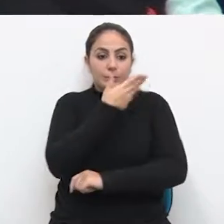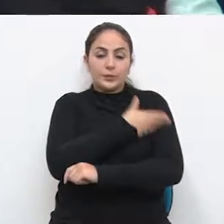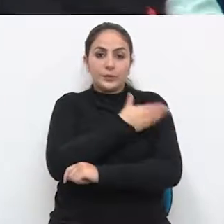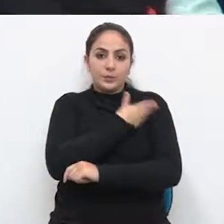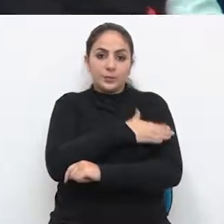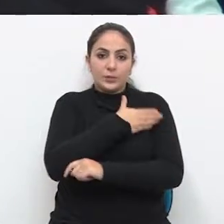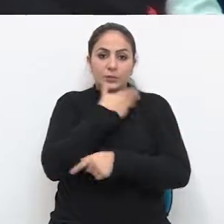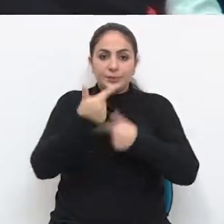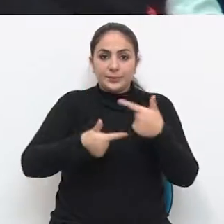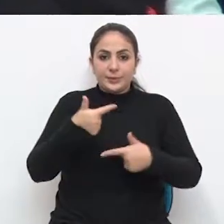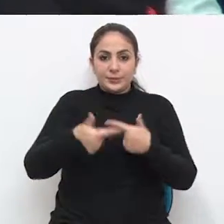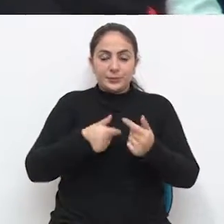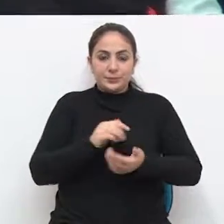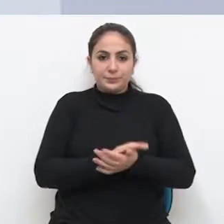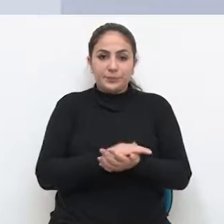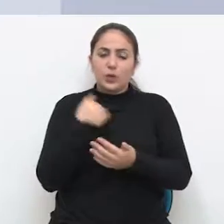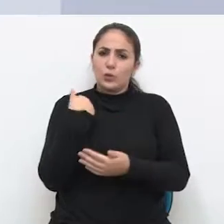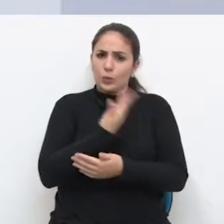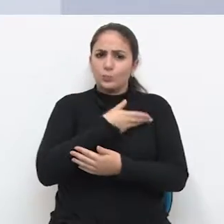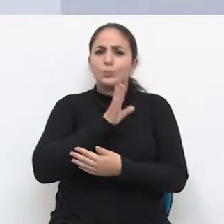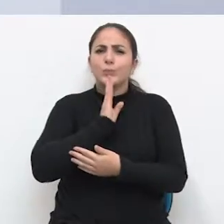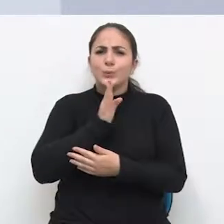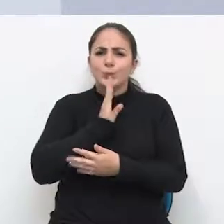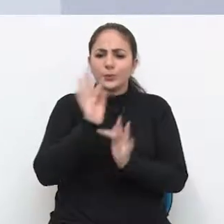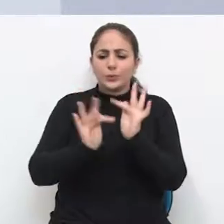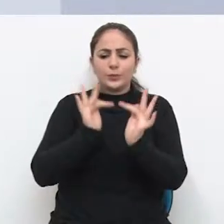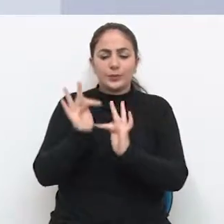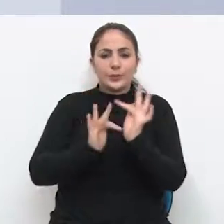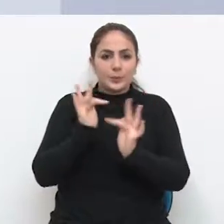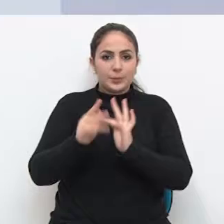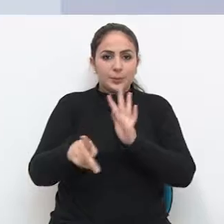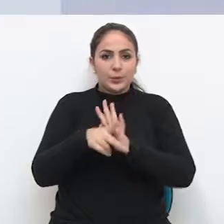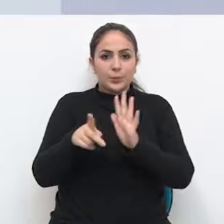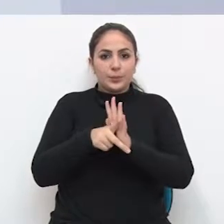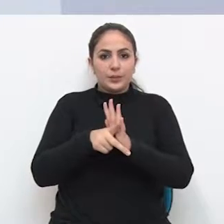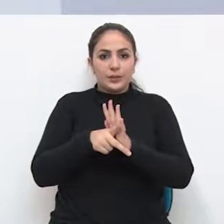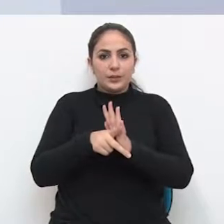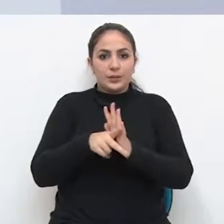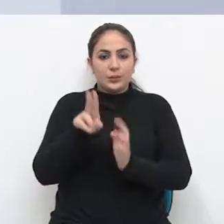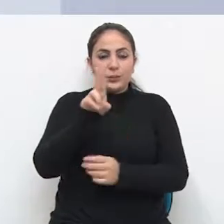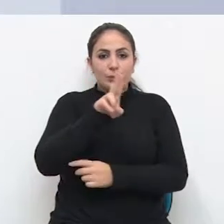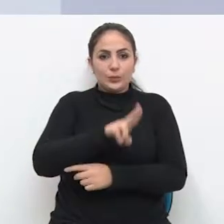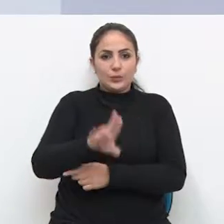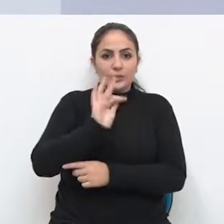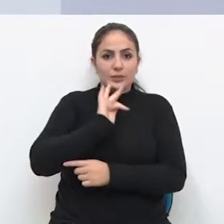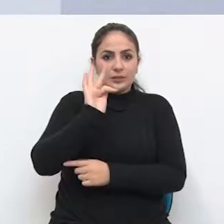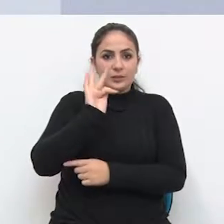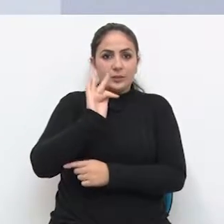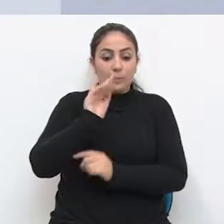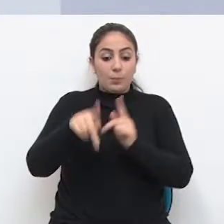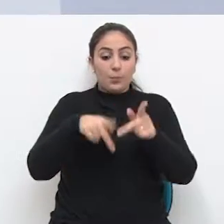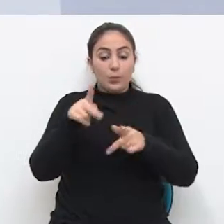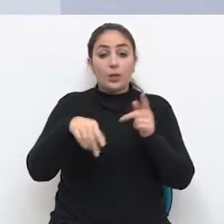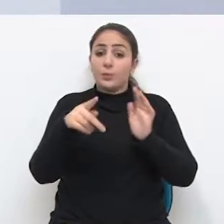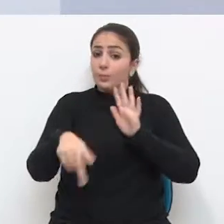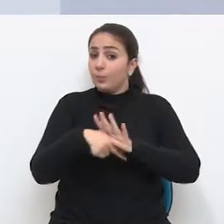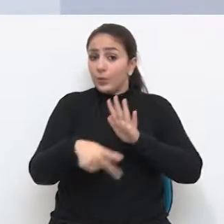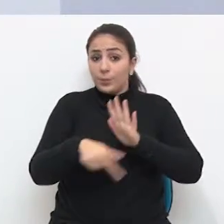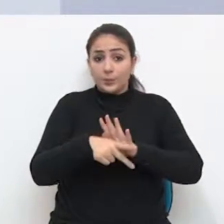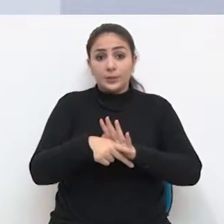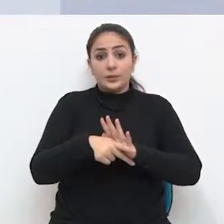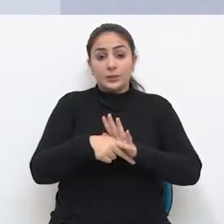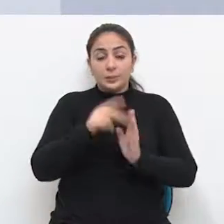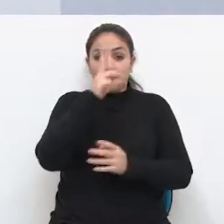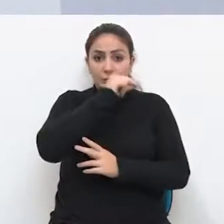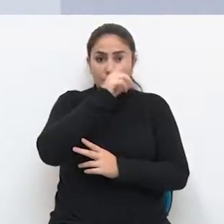para o treinamento dos servidores. A gente conhece o funcionamento da Universidade Popular, que é da prefeitura, que